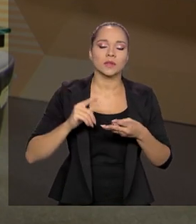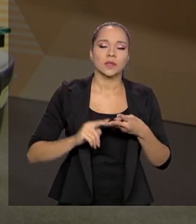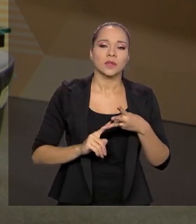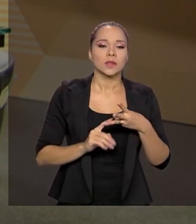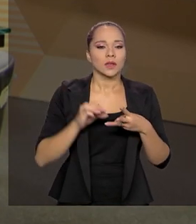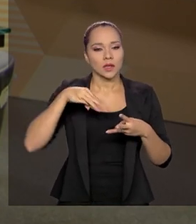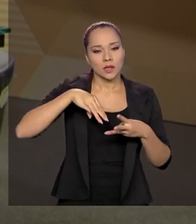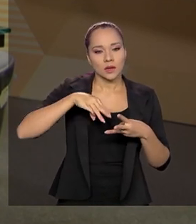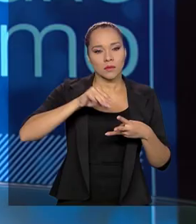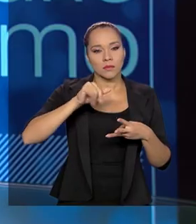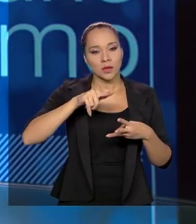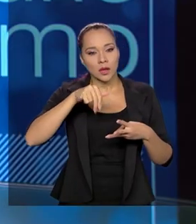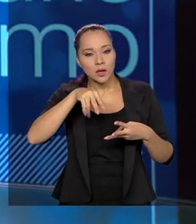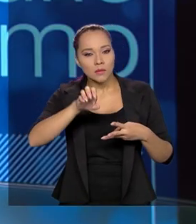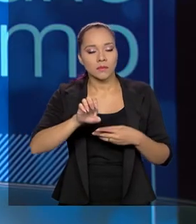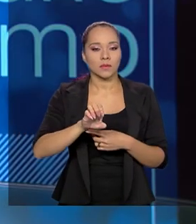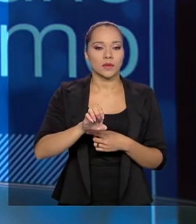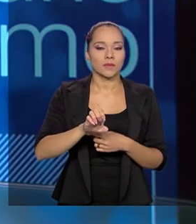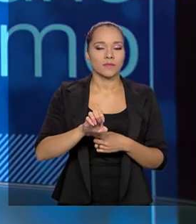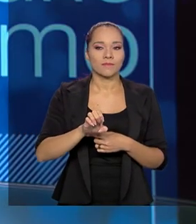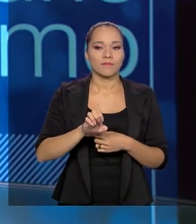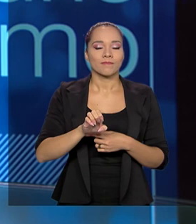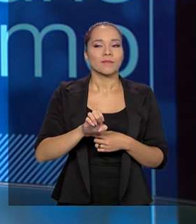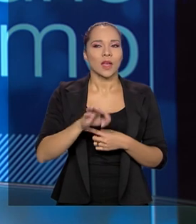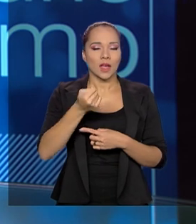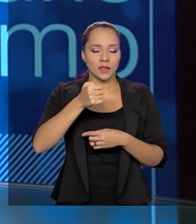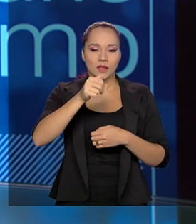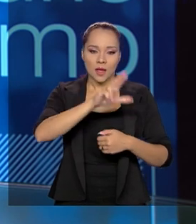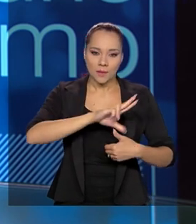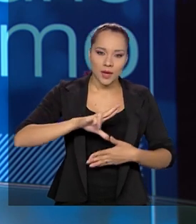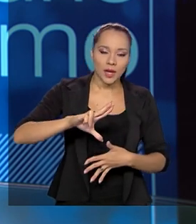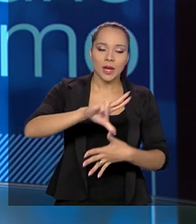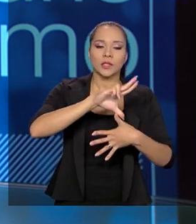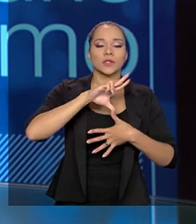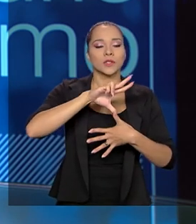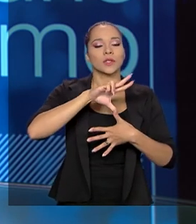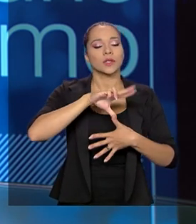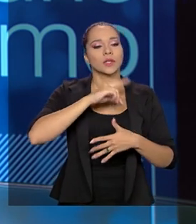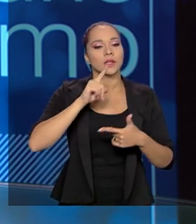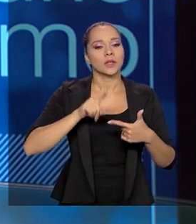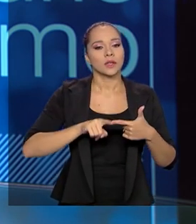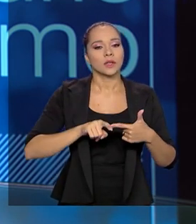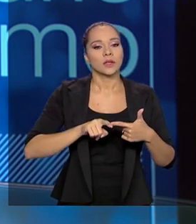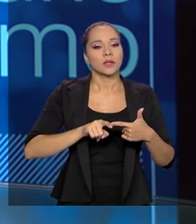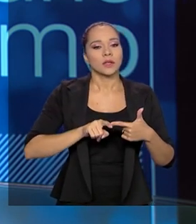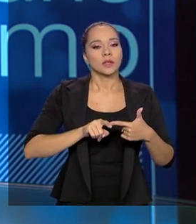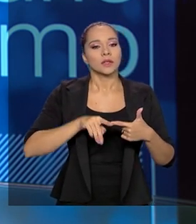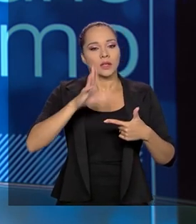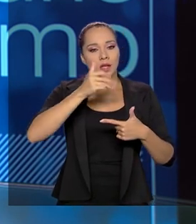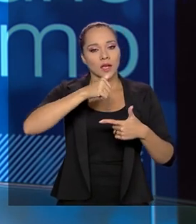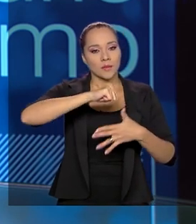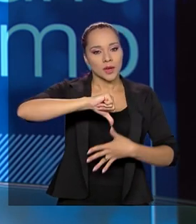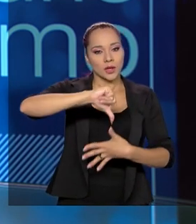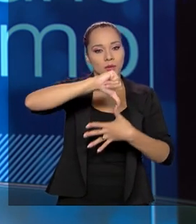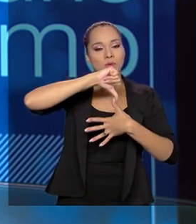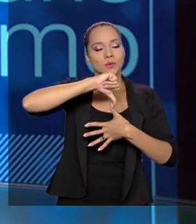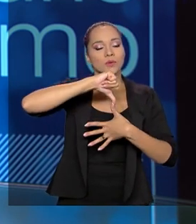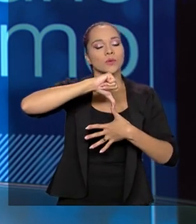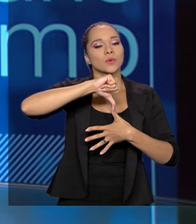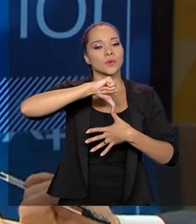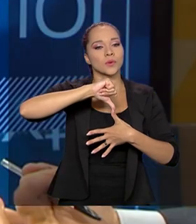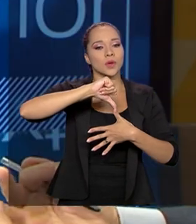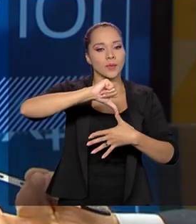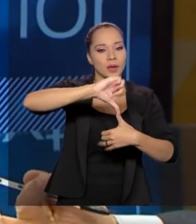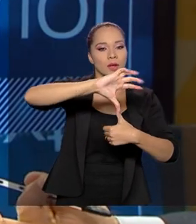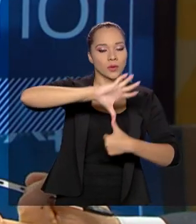que tomaria Para a América Latina, né? Para a América Latina, a de Miami... Para a América do Sul, Miami para a América Latina e a América